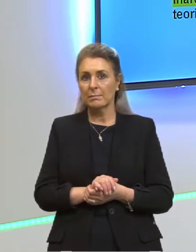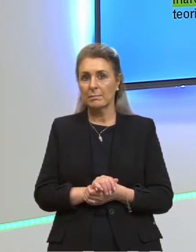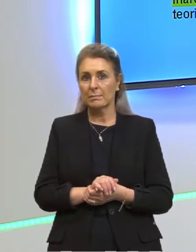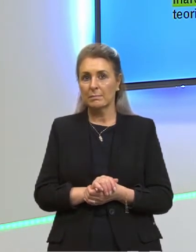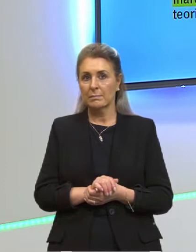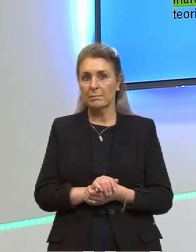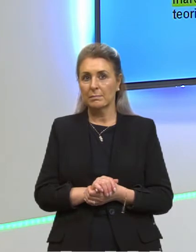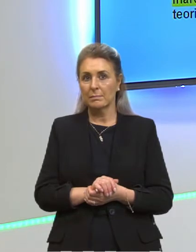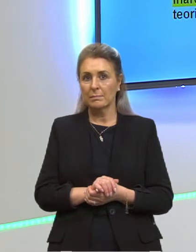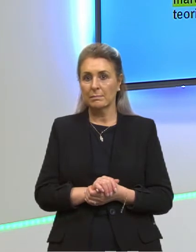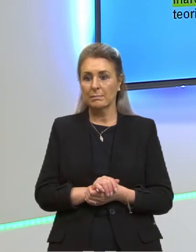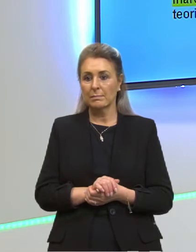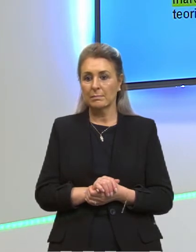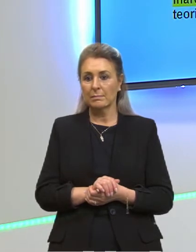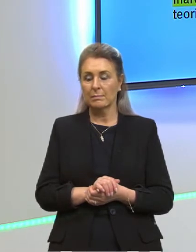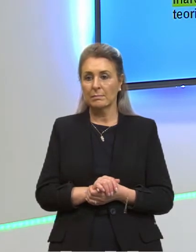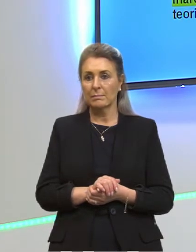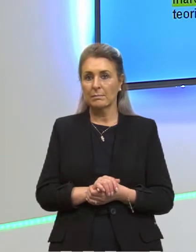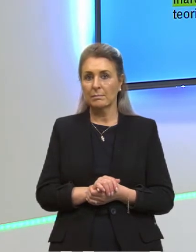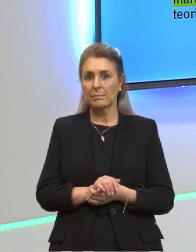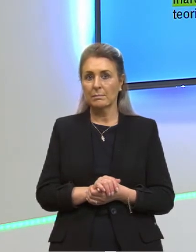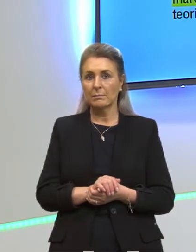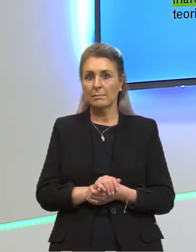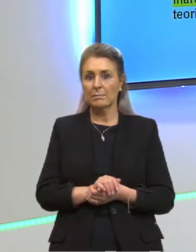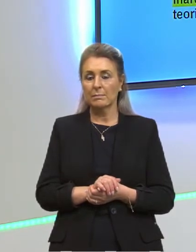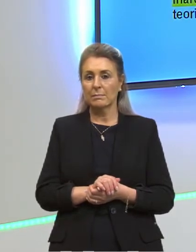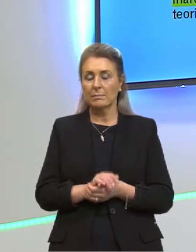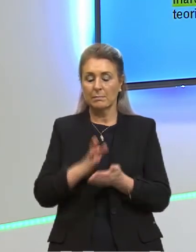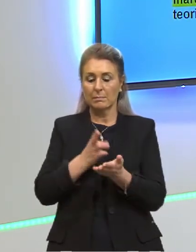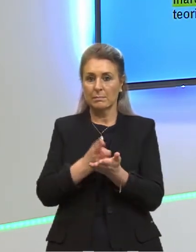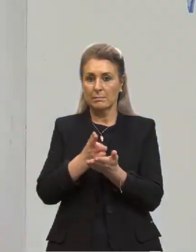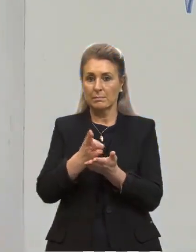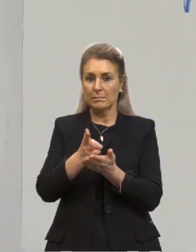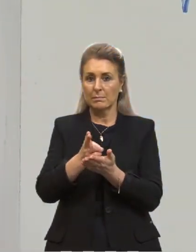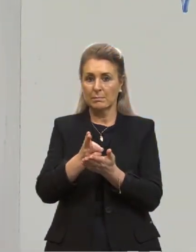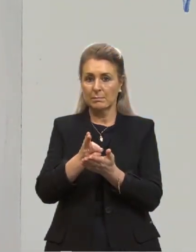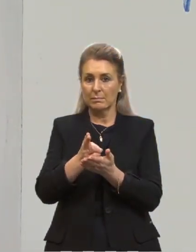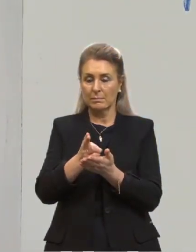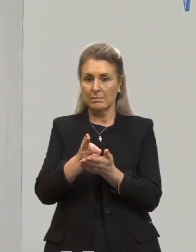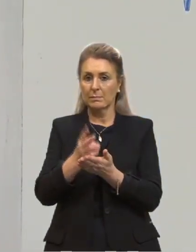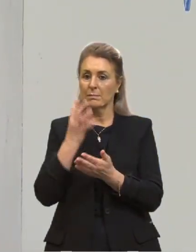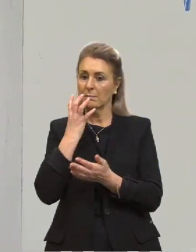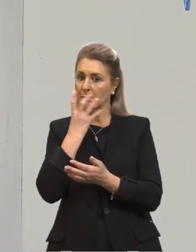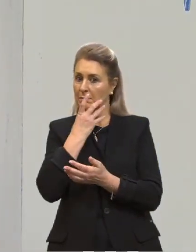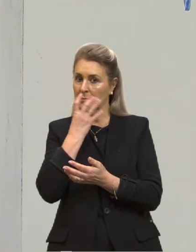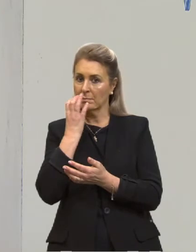depender, tá? Uma constante, chamada constante de Planck,